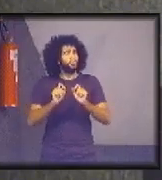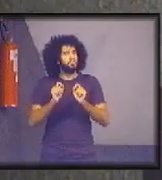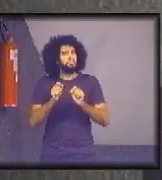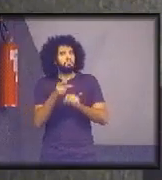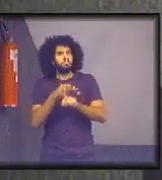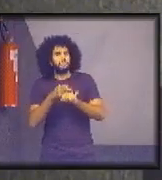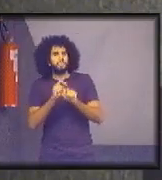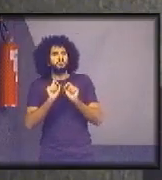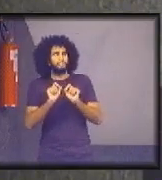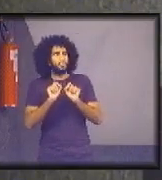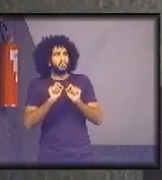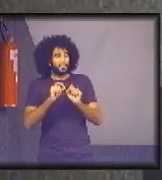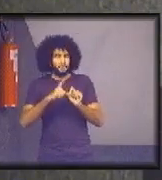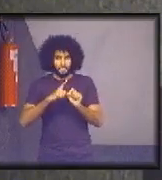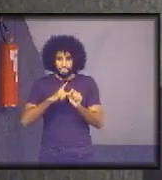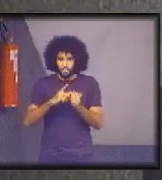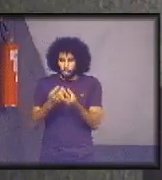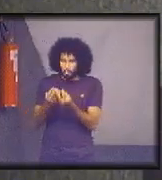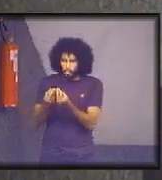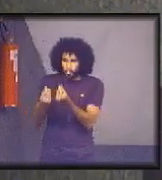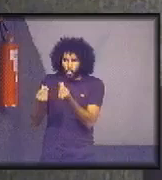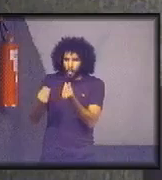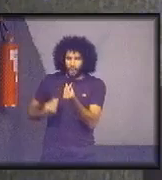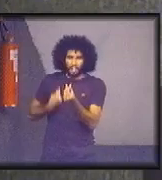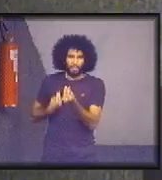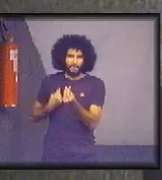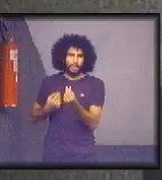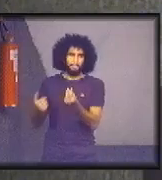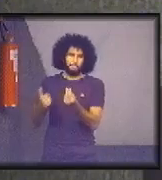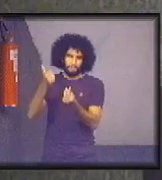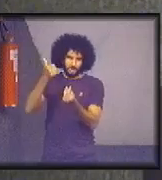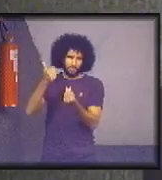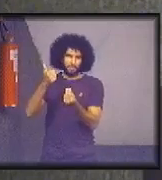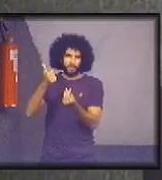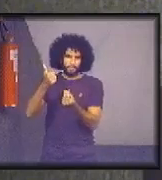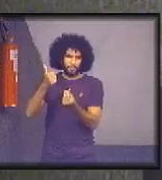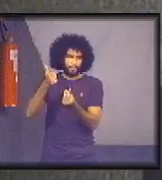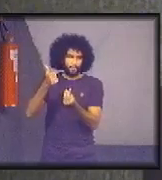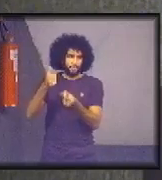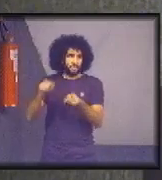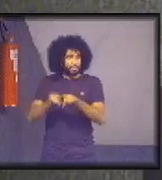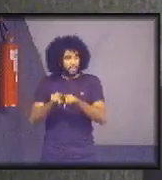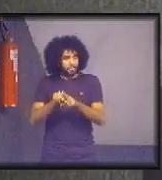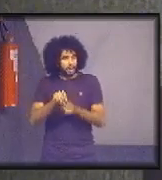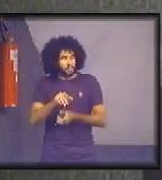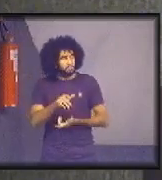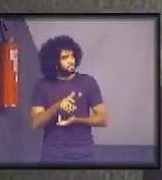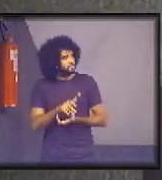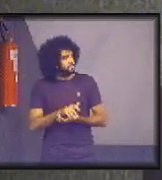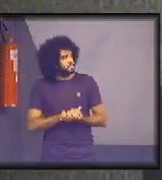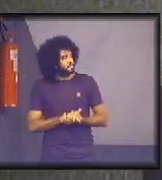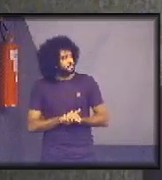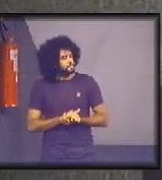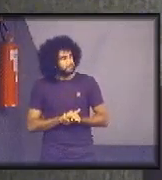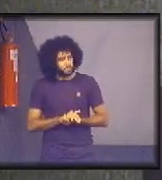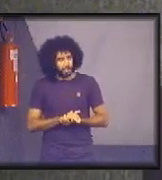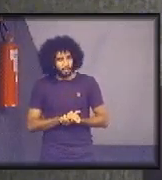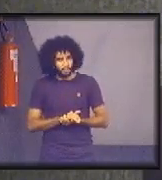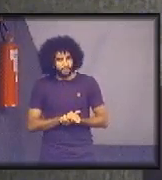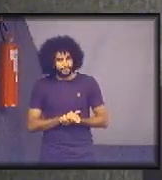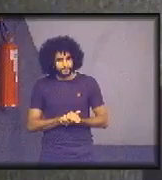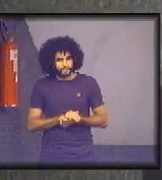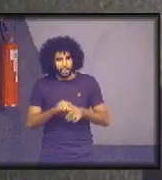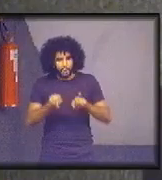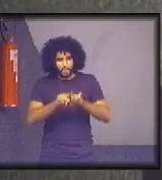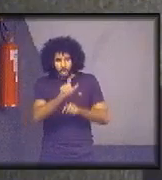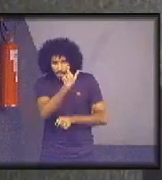melhoria de qualidade de vida, melhoria de aspectos para quem